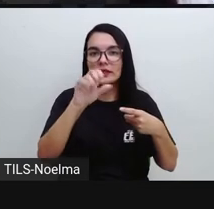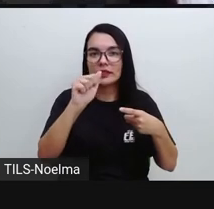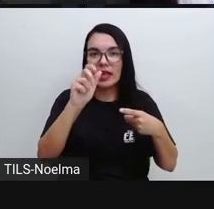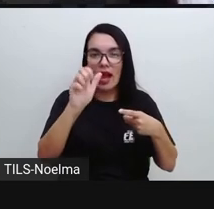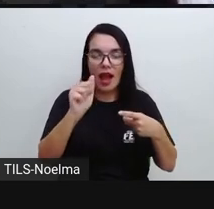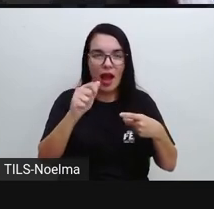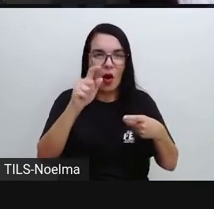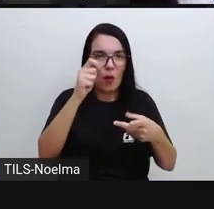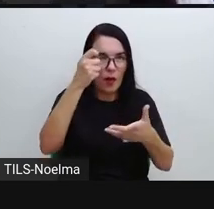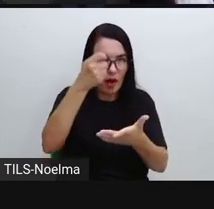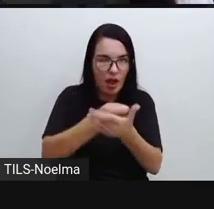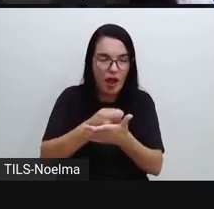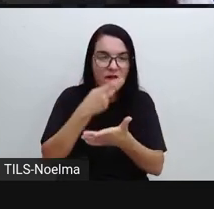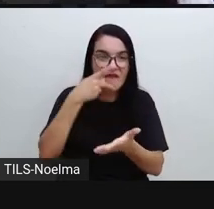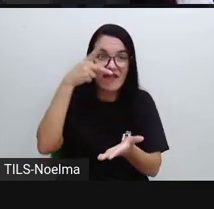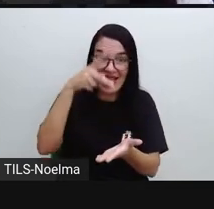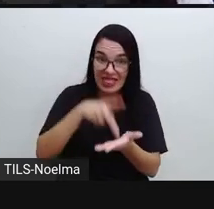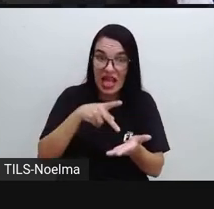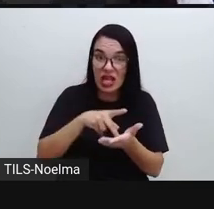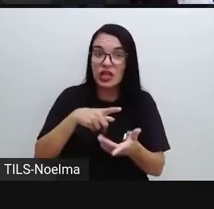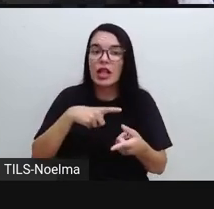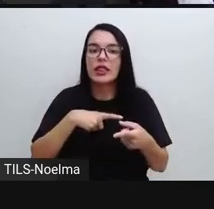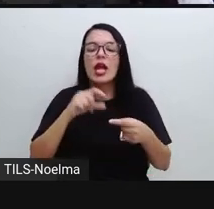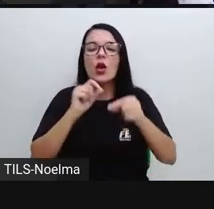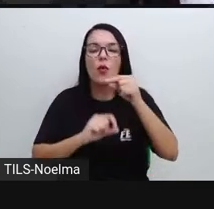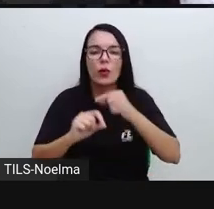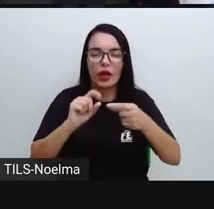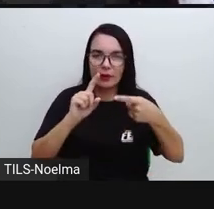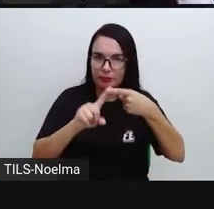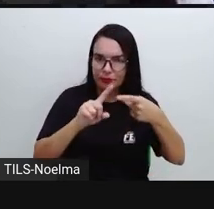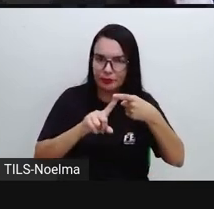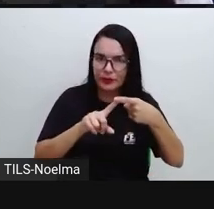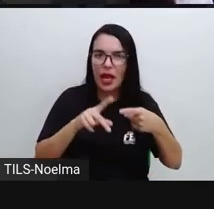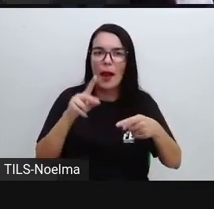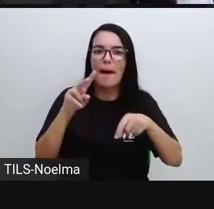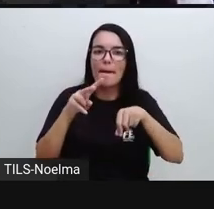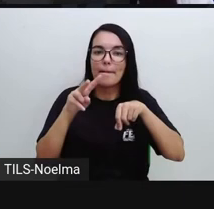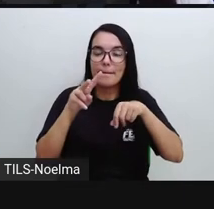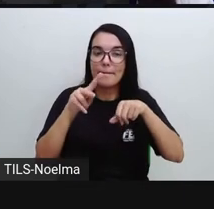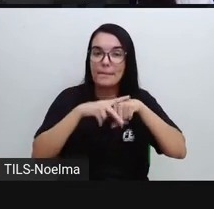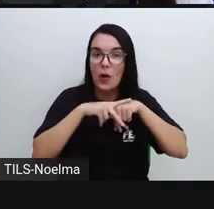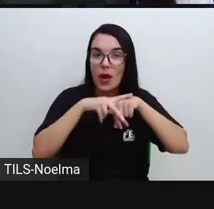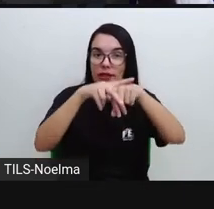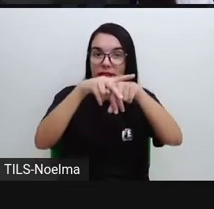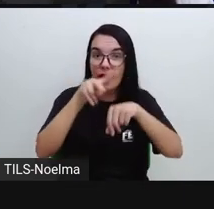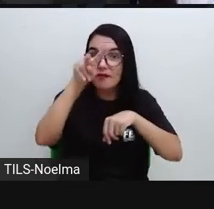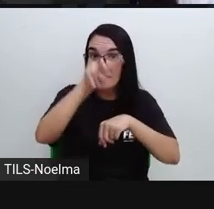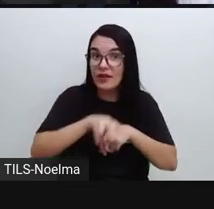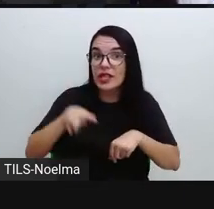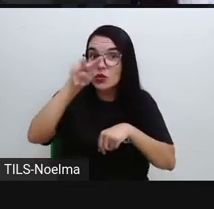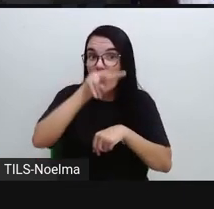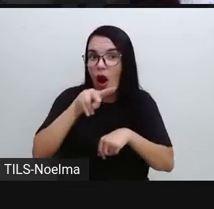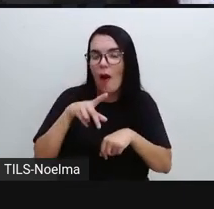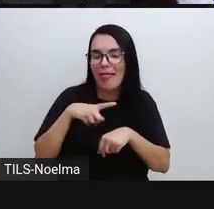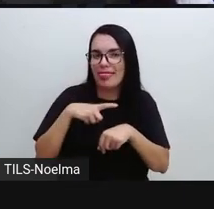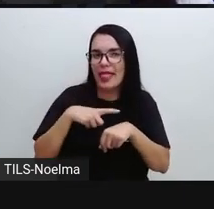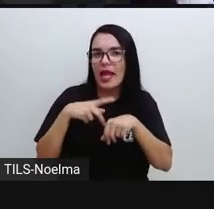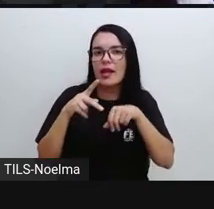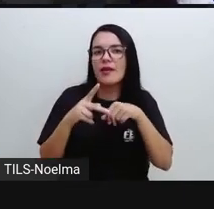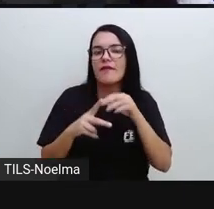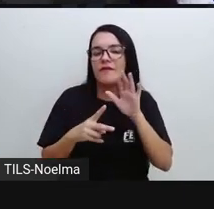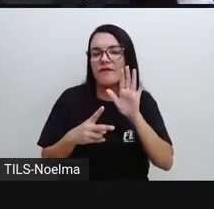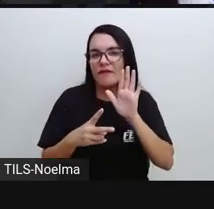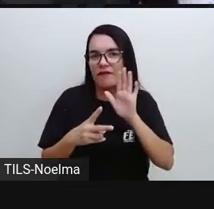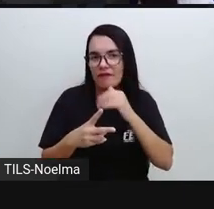da linguagem verbal e esse uso dessa linguagem verbal vai ser essencial para esse tipo de poesia. E existe também a